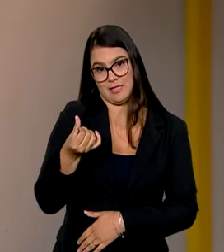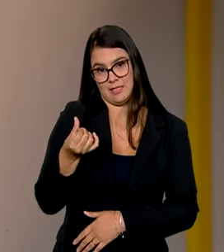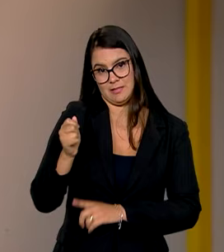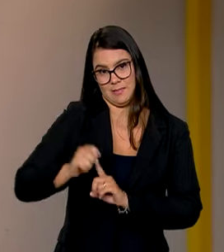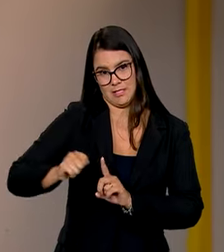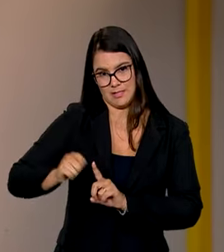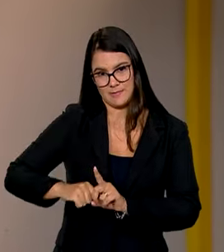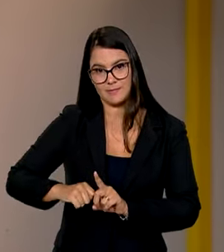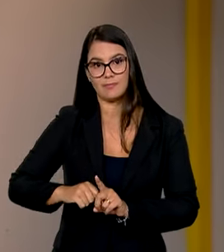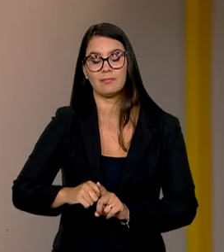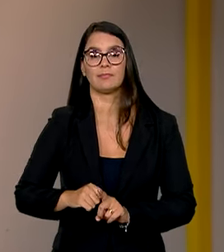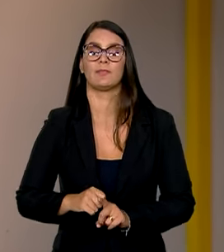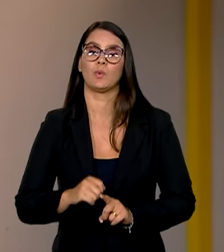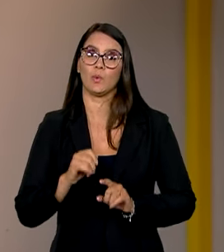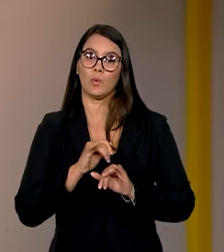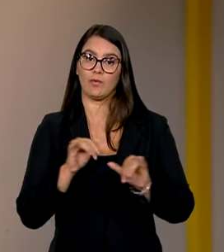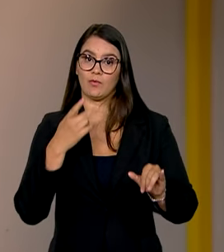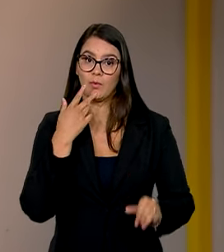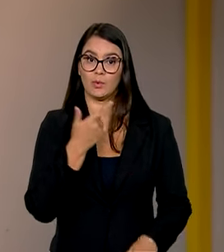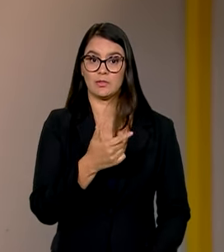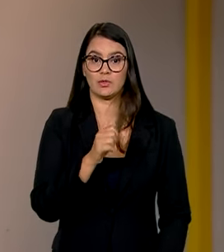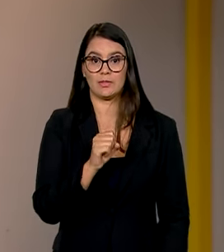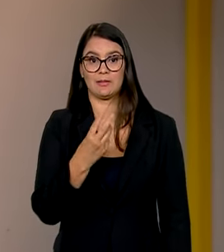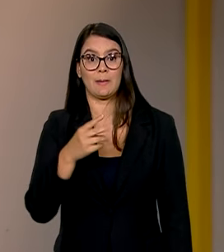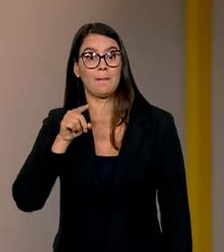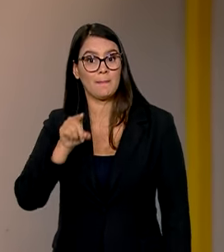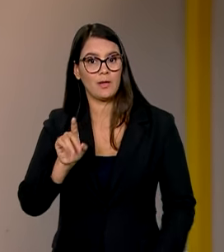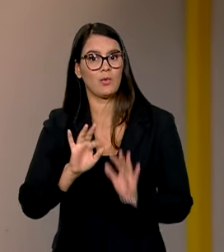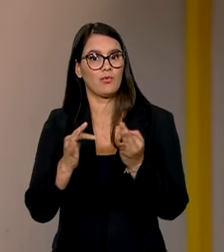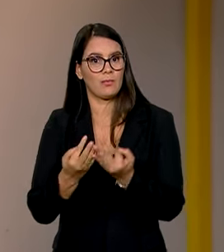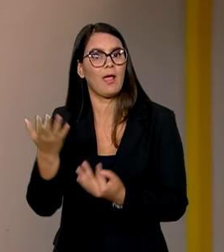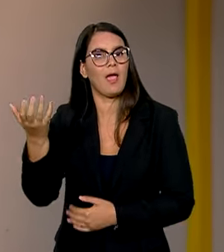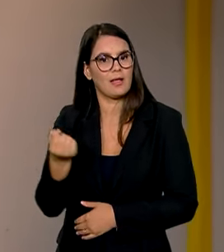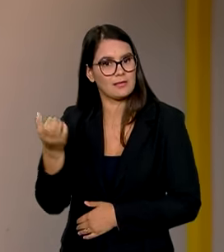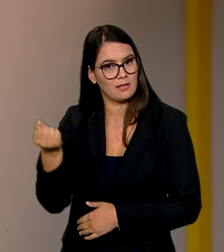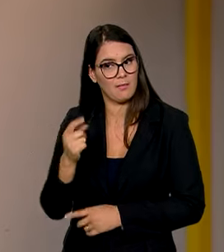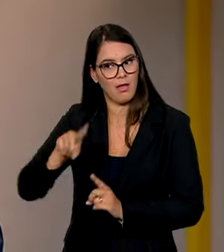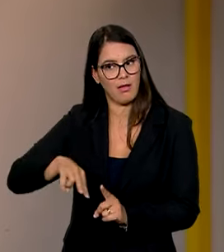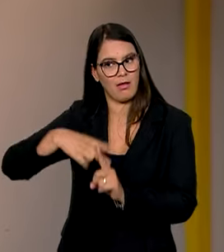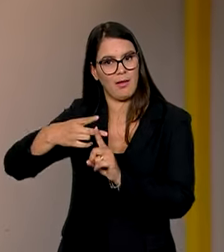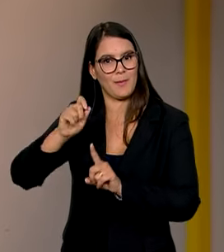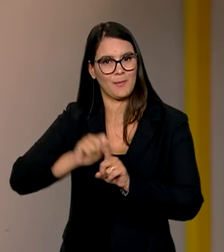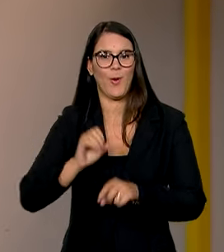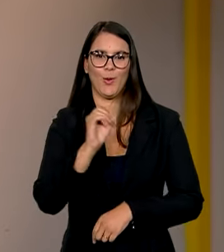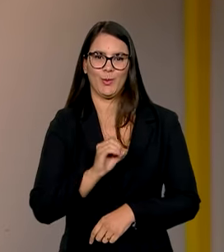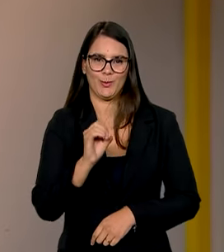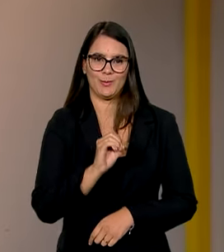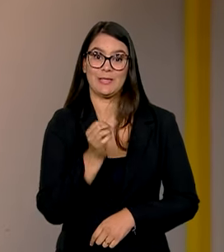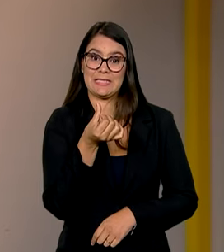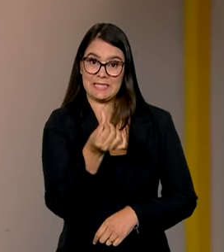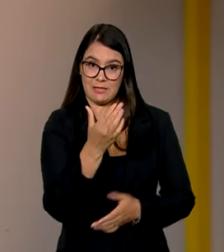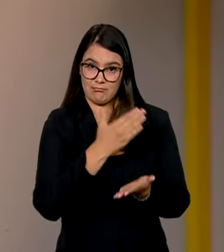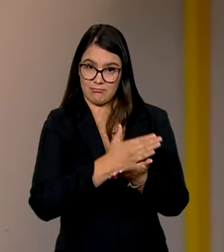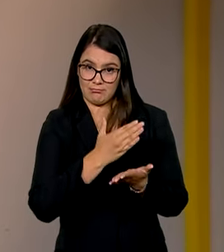Segundo o governo, cerca de 283 mil famílias receberão o valor extra já em outubro. Serão seis parcelas